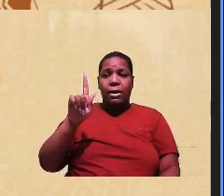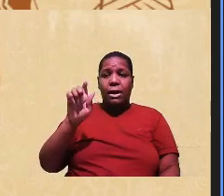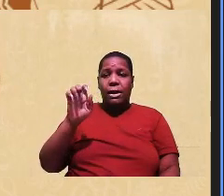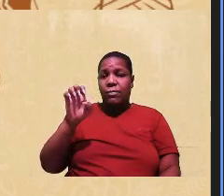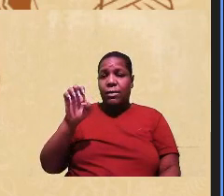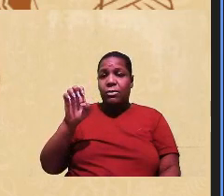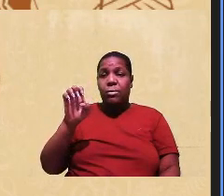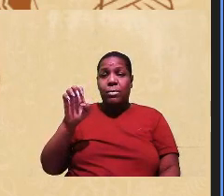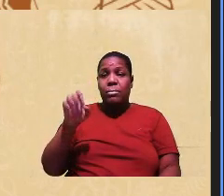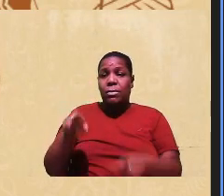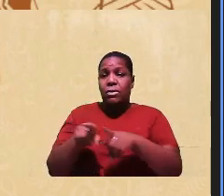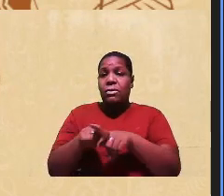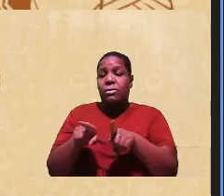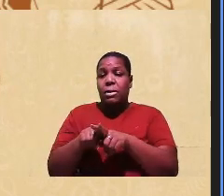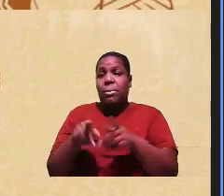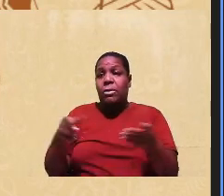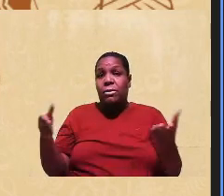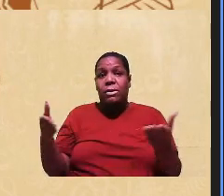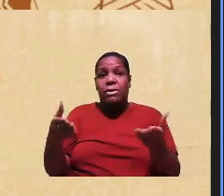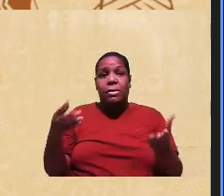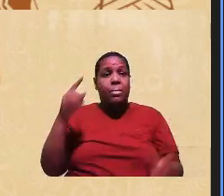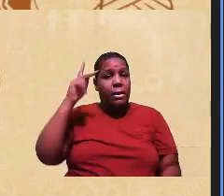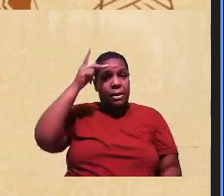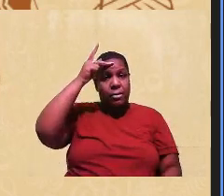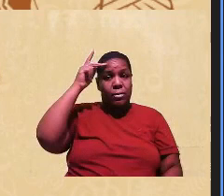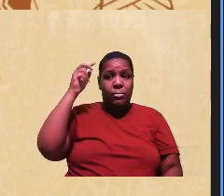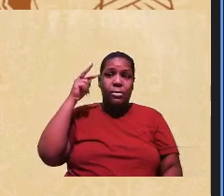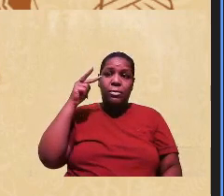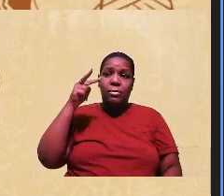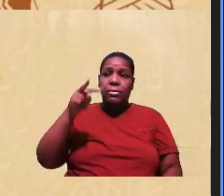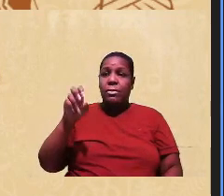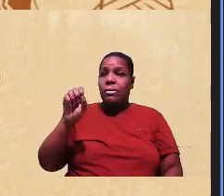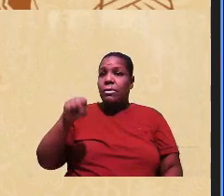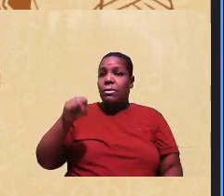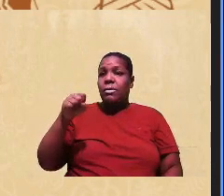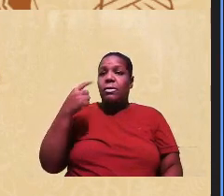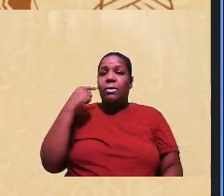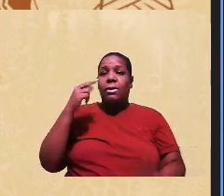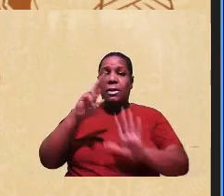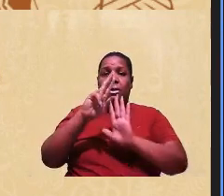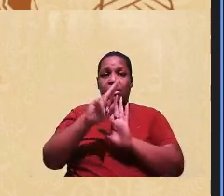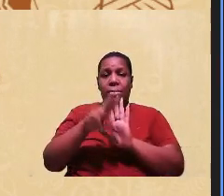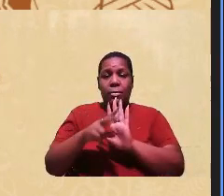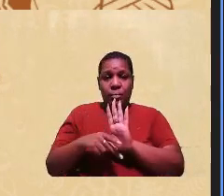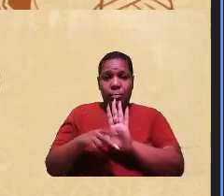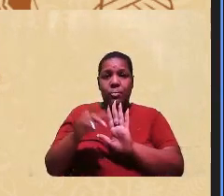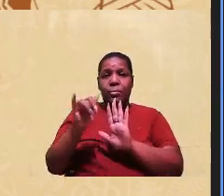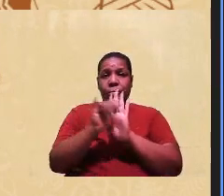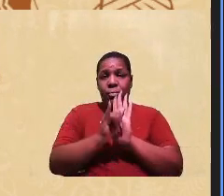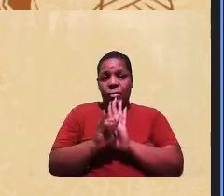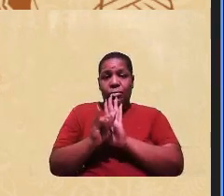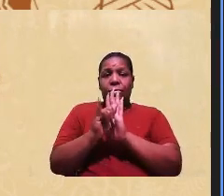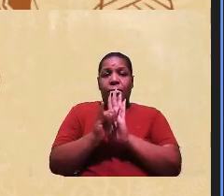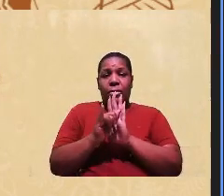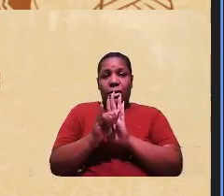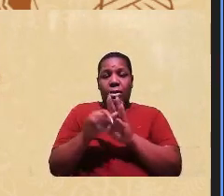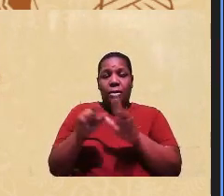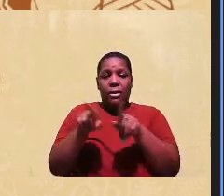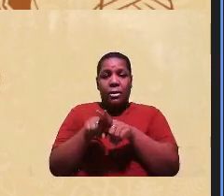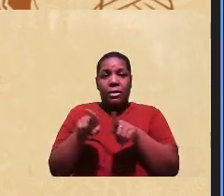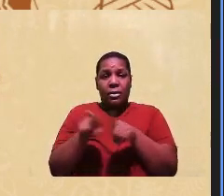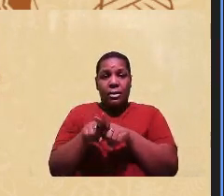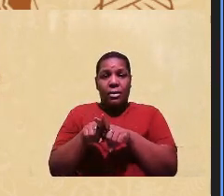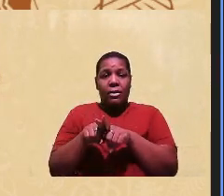porque são essas que operam nas bancas de heteroidentificação por conta das políticas de cotas sociais.